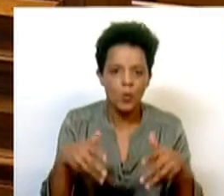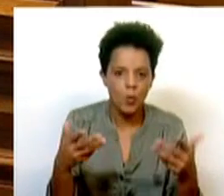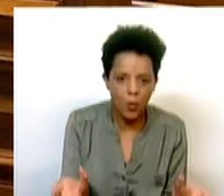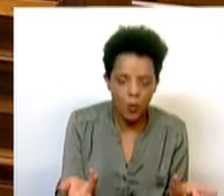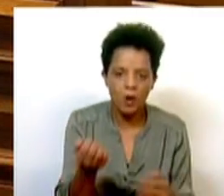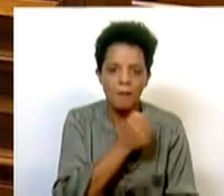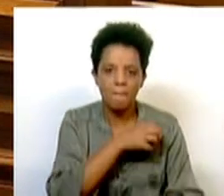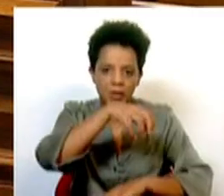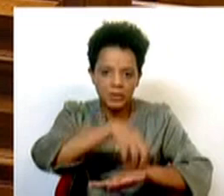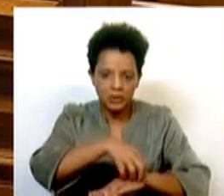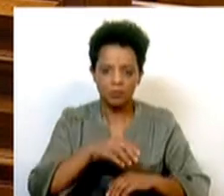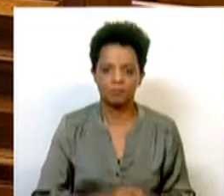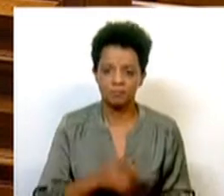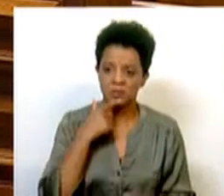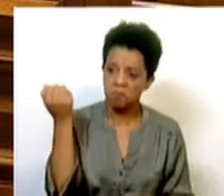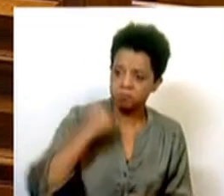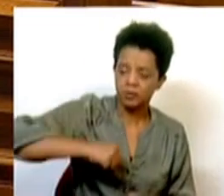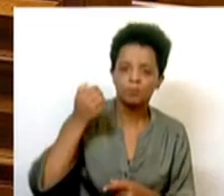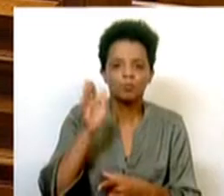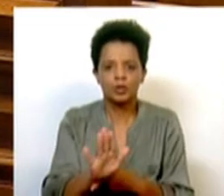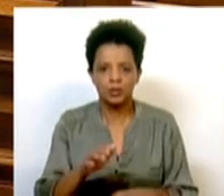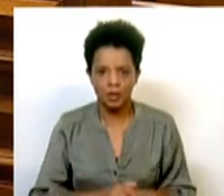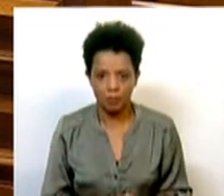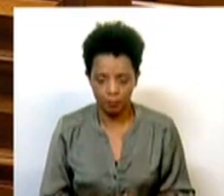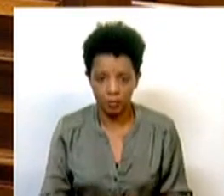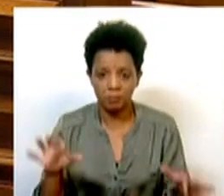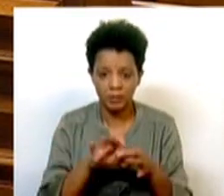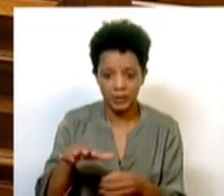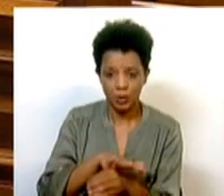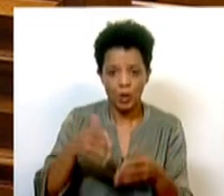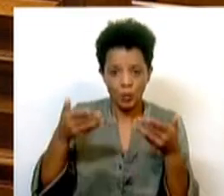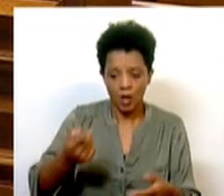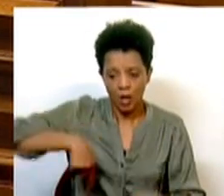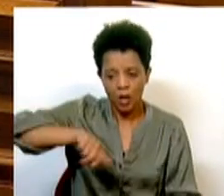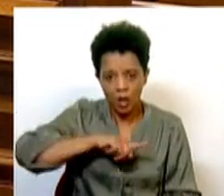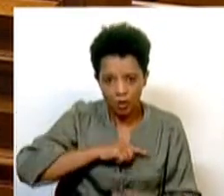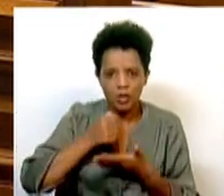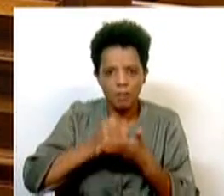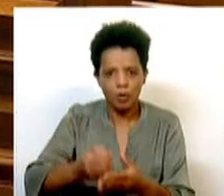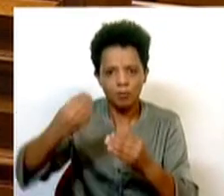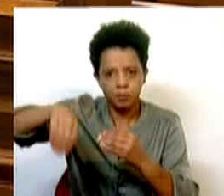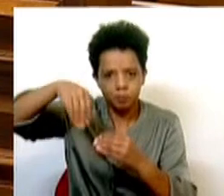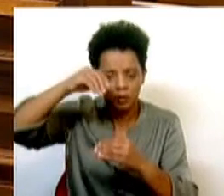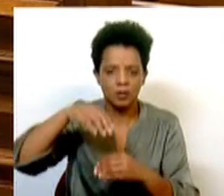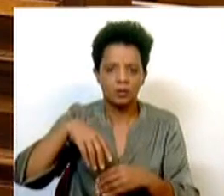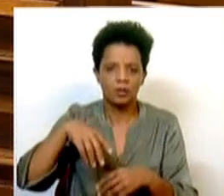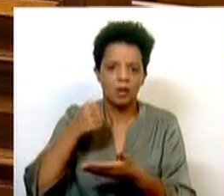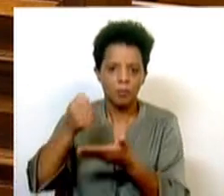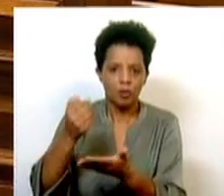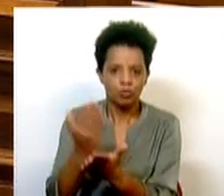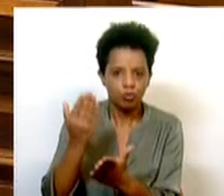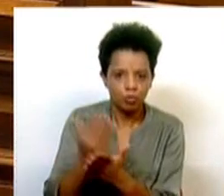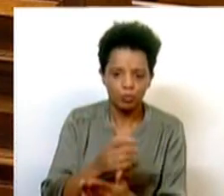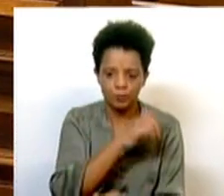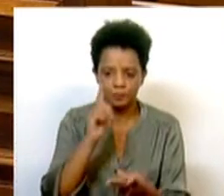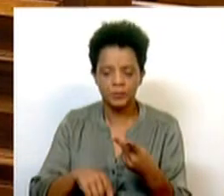a habitação. Ignora, por exemplo, que nível conjuntural temos dado apoios extraordinários às bolsas de estudo,